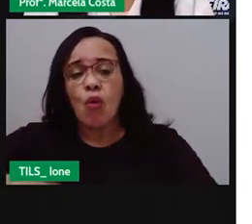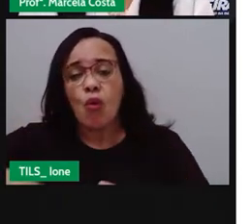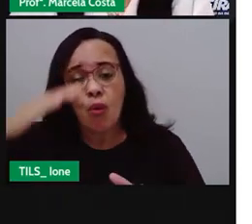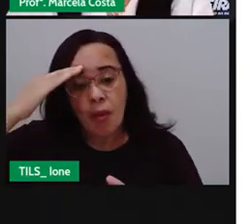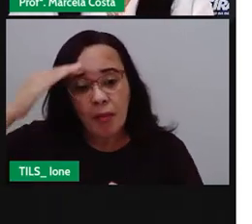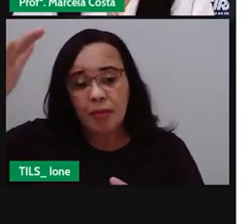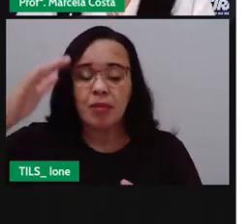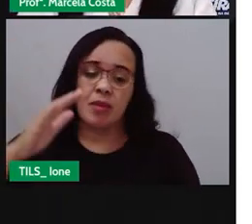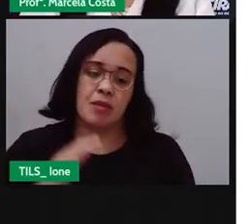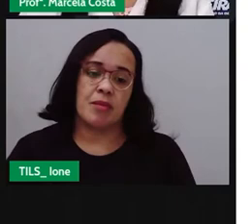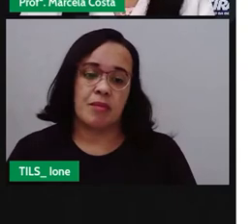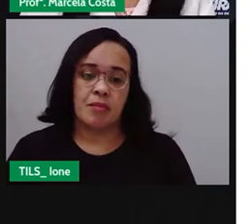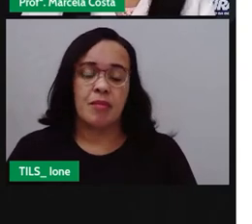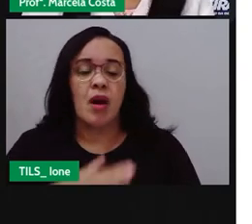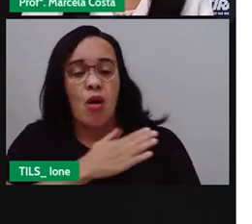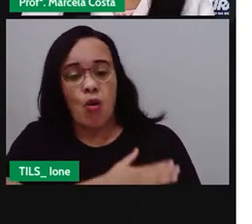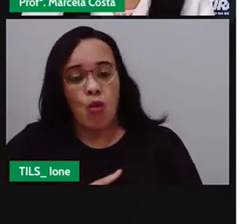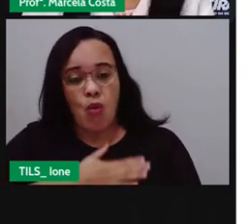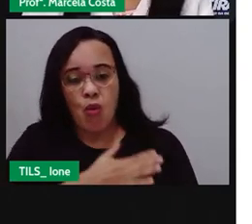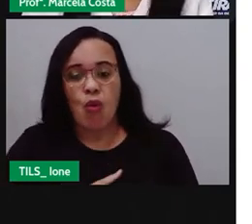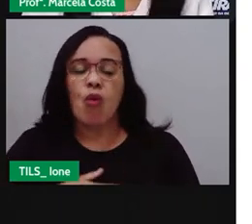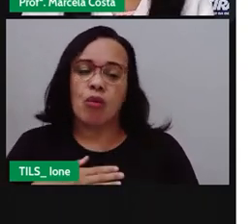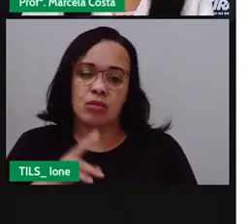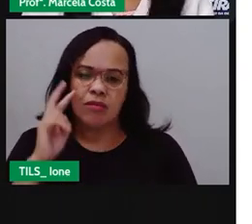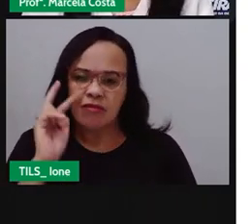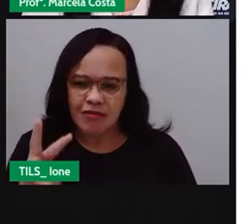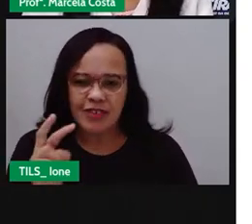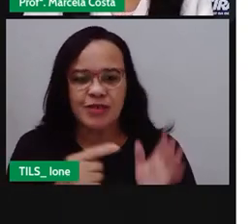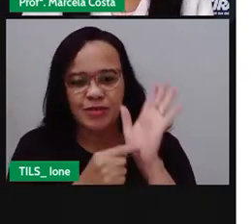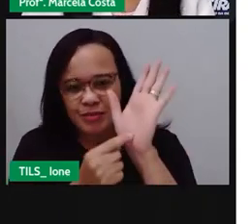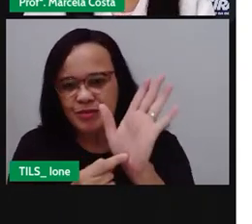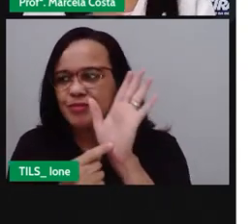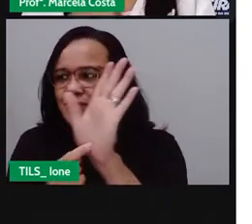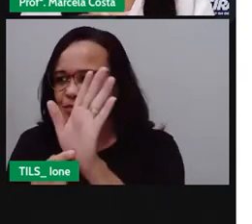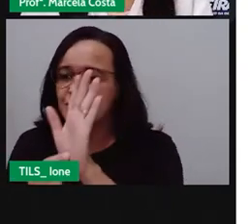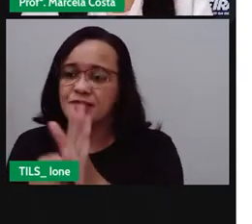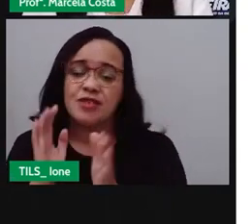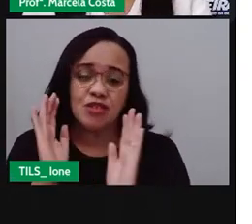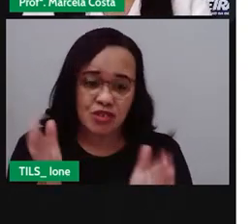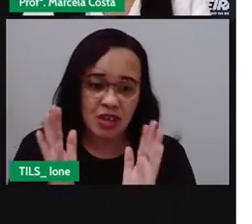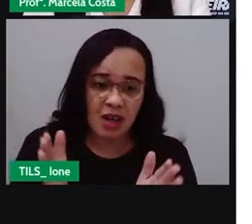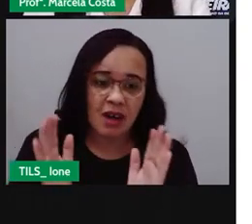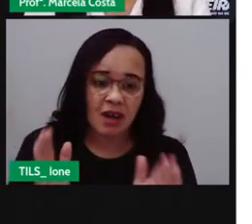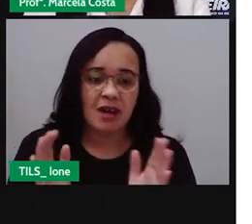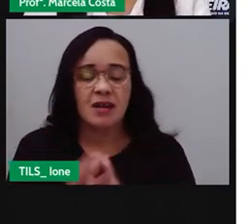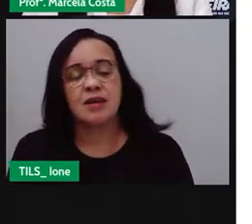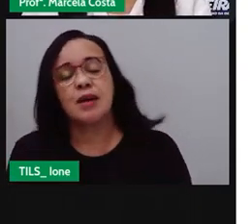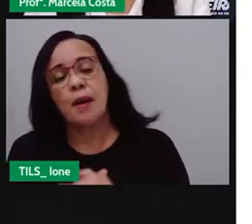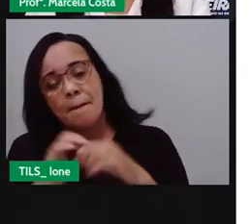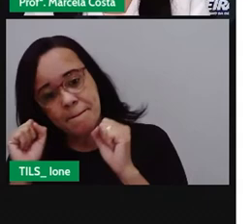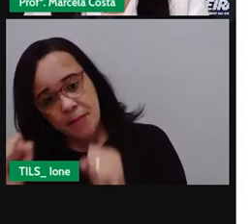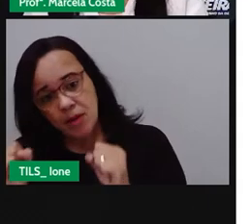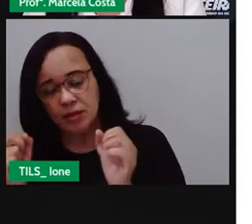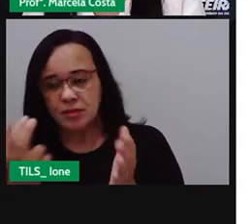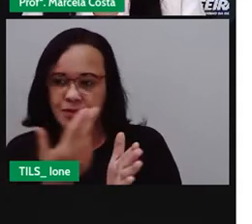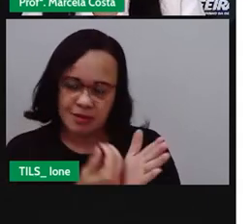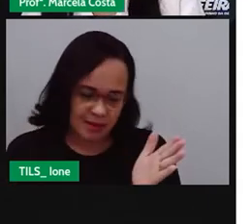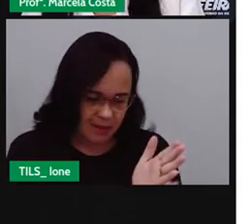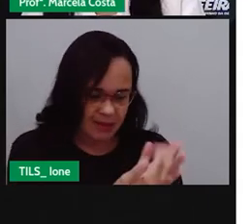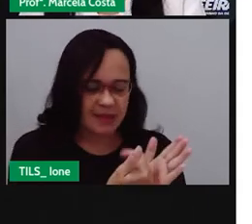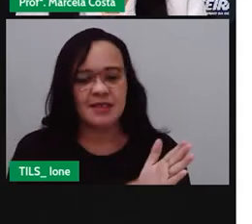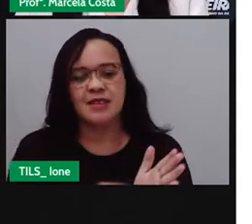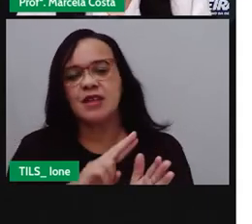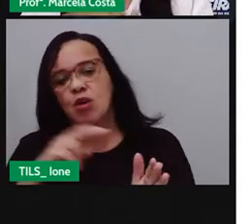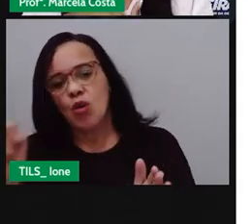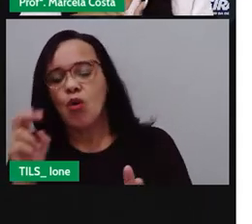como esses que eu fui mostrando para vocês aqui durante a aula e aí você vai fazer o desenho desse lugar vai escrever o nome do